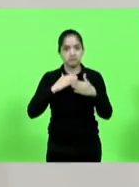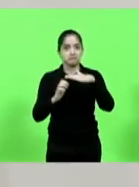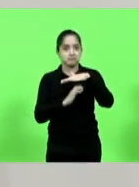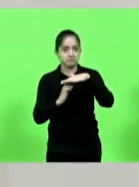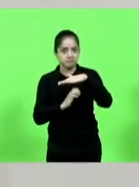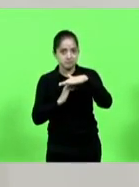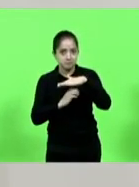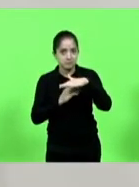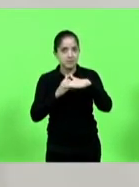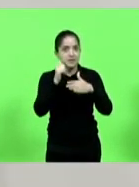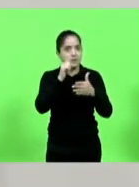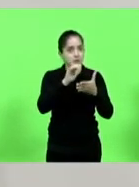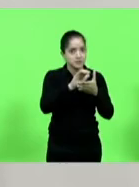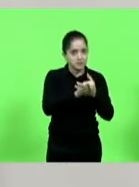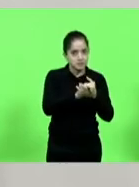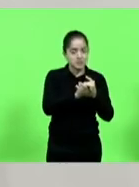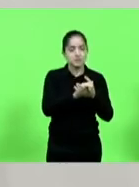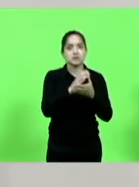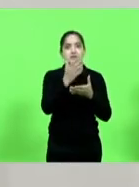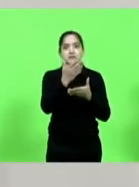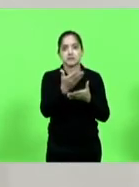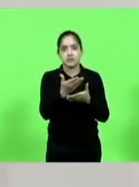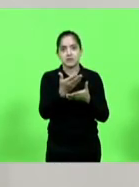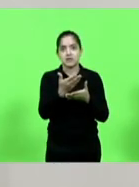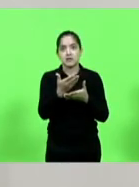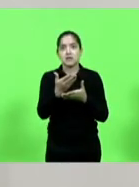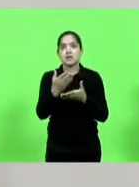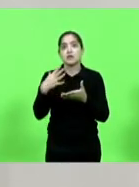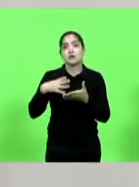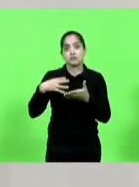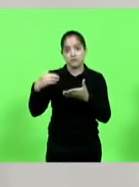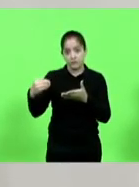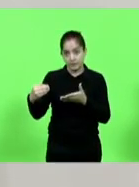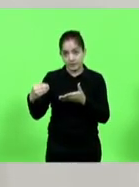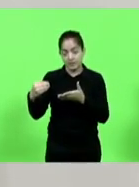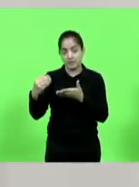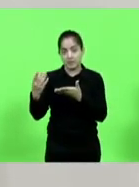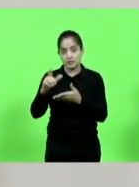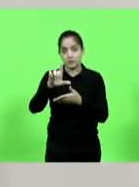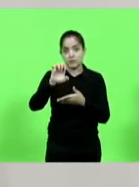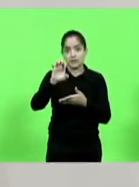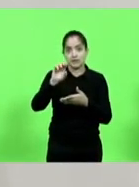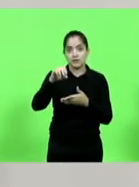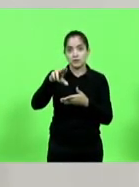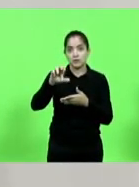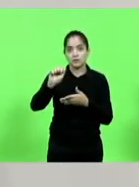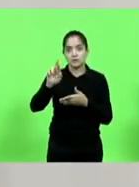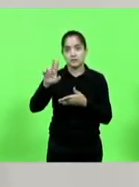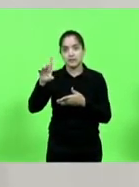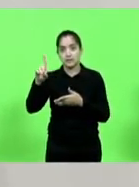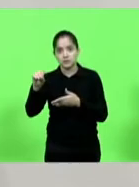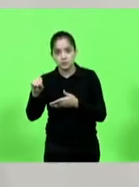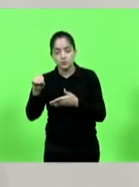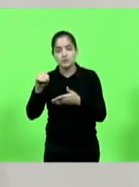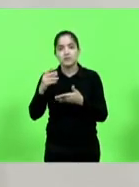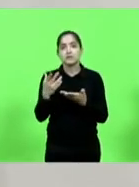esposa, a Leoni, junto com o Leonardo, filho, que é o presidente da empresa hoje, que